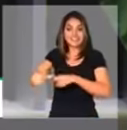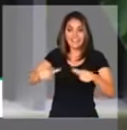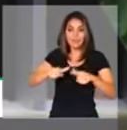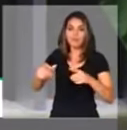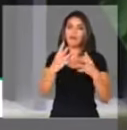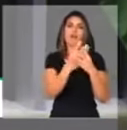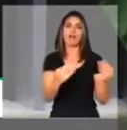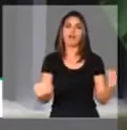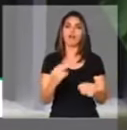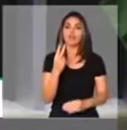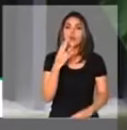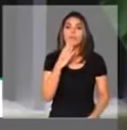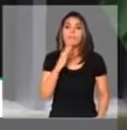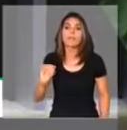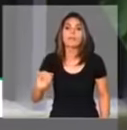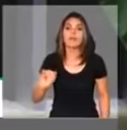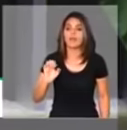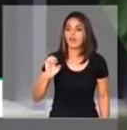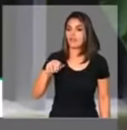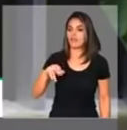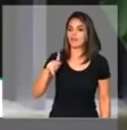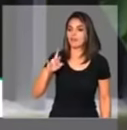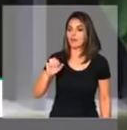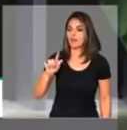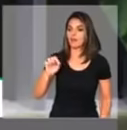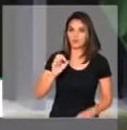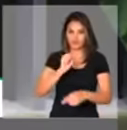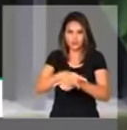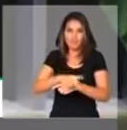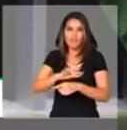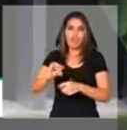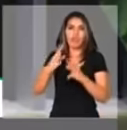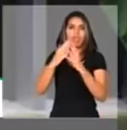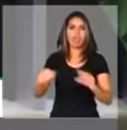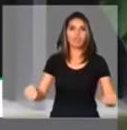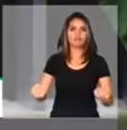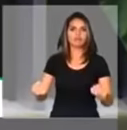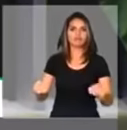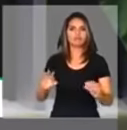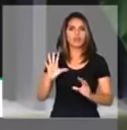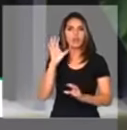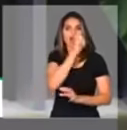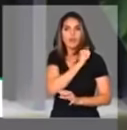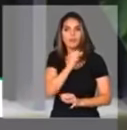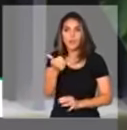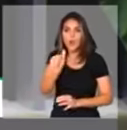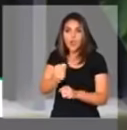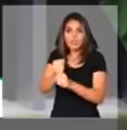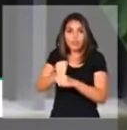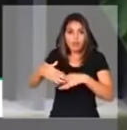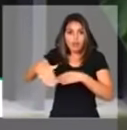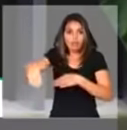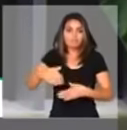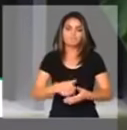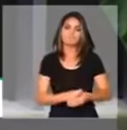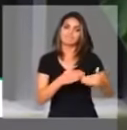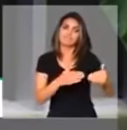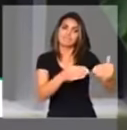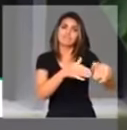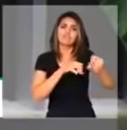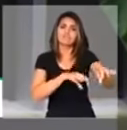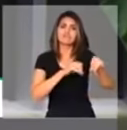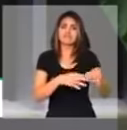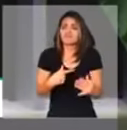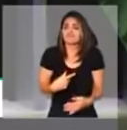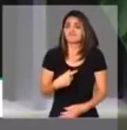isso mesmo, 2 bilhões de empregos extintos em apenas 11 anos. Enquanto isso, o nosso Ministério ignora as